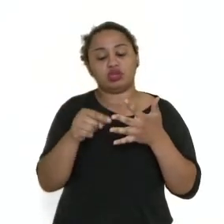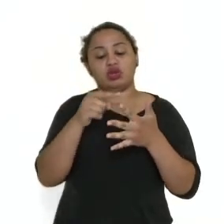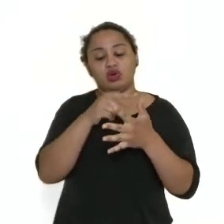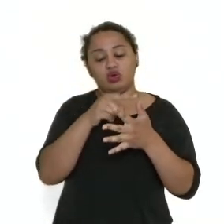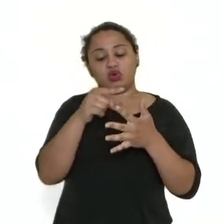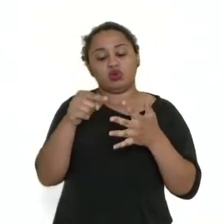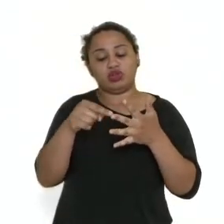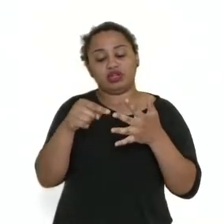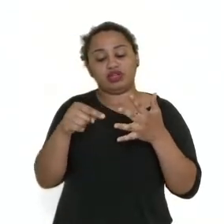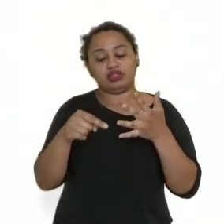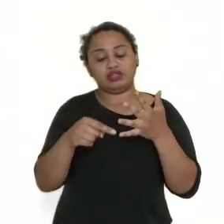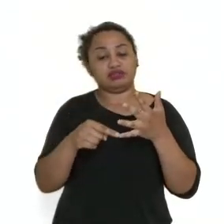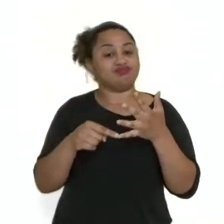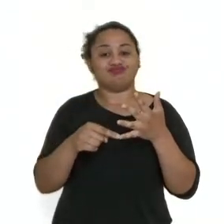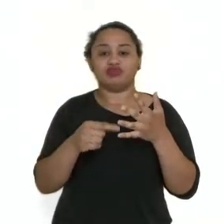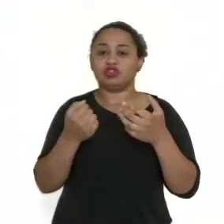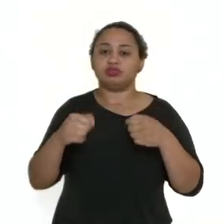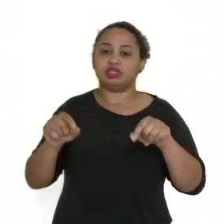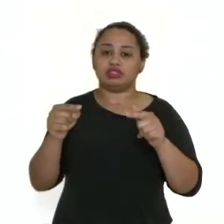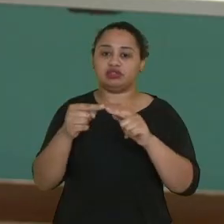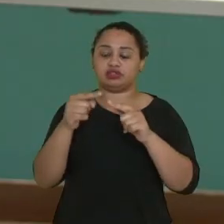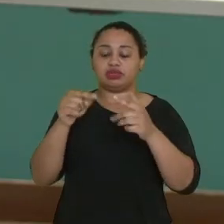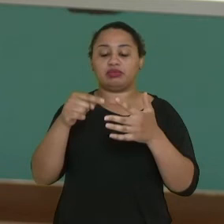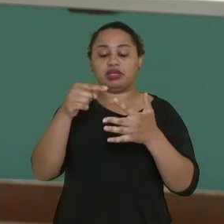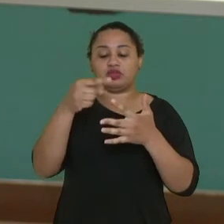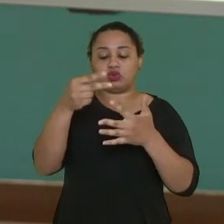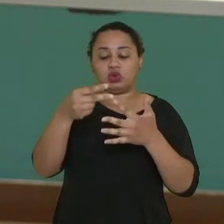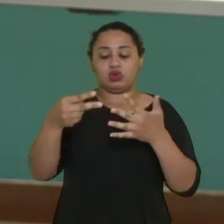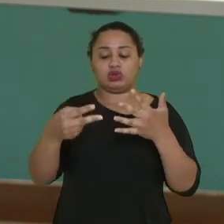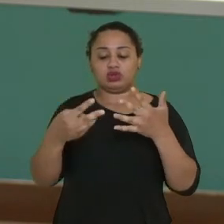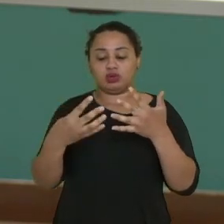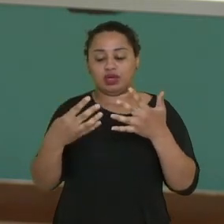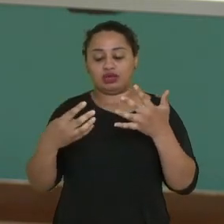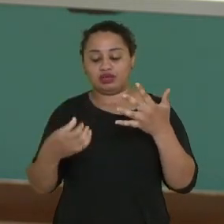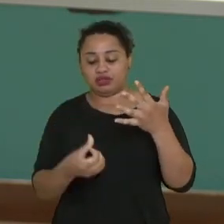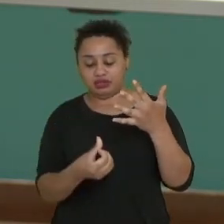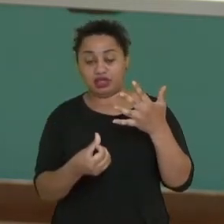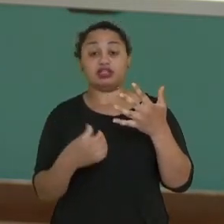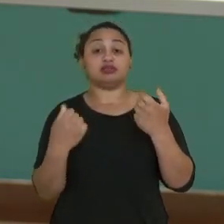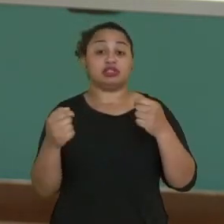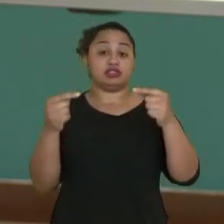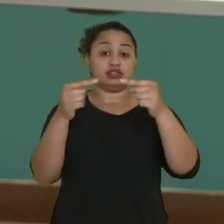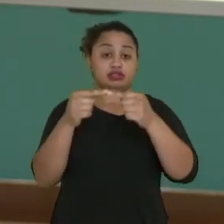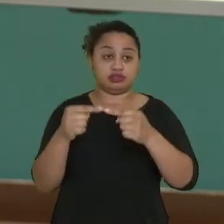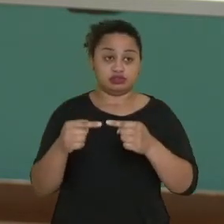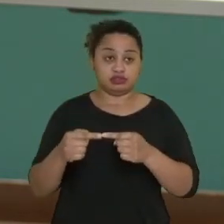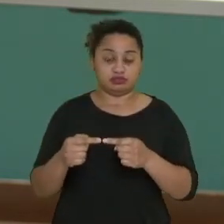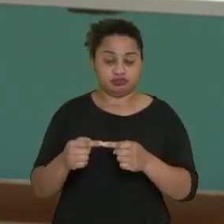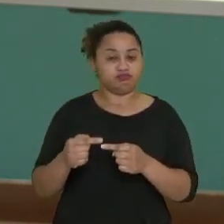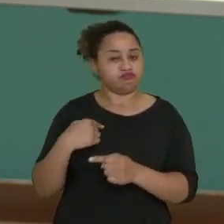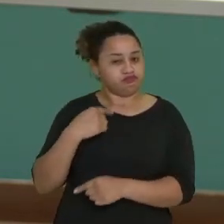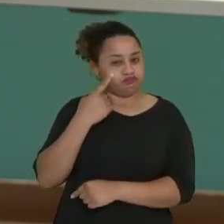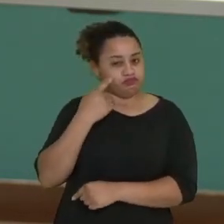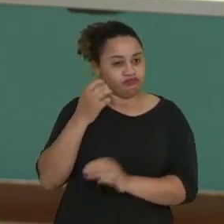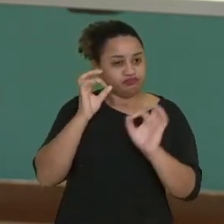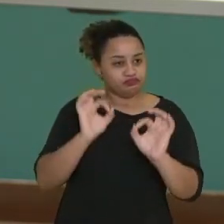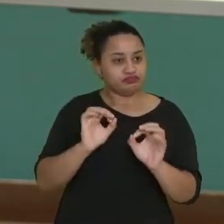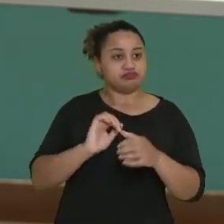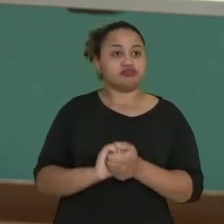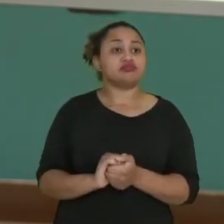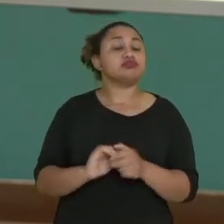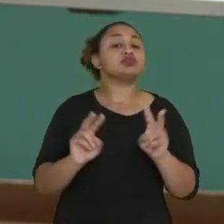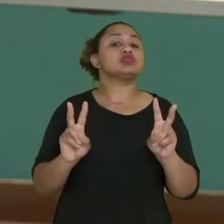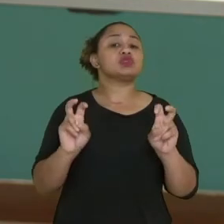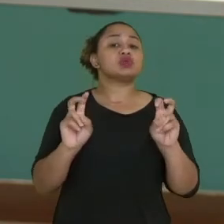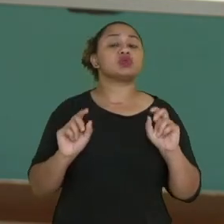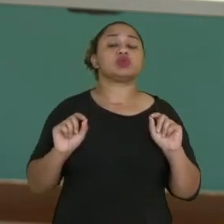mas os versos 2, 4 e 6 acabam rimando, então, entre si. Bem interessante, né? E o tema, então, da nossa